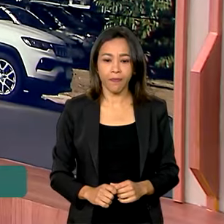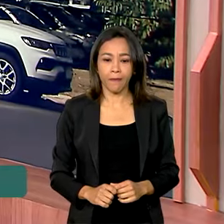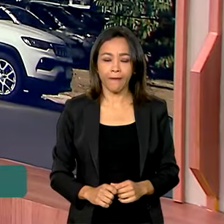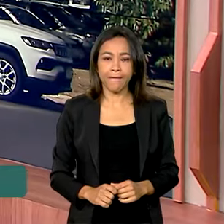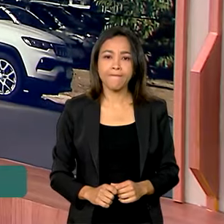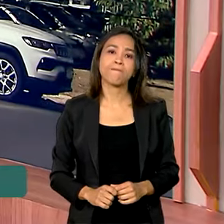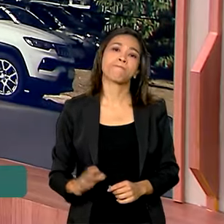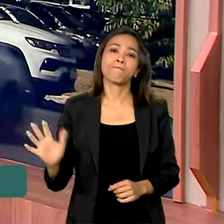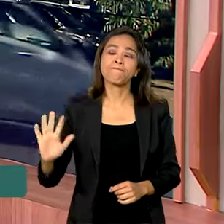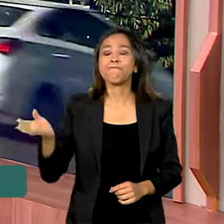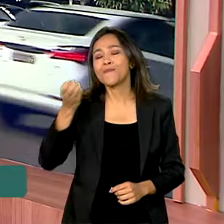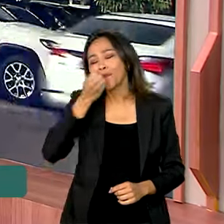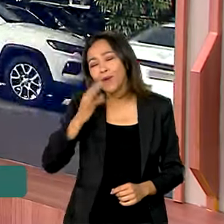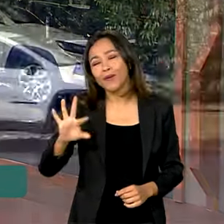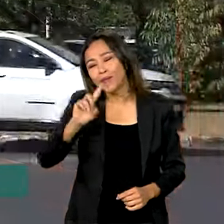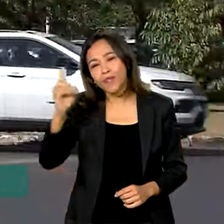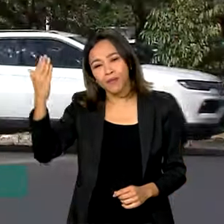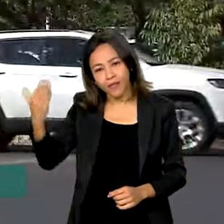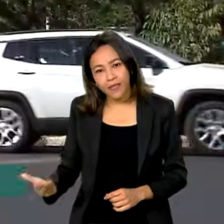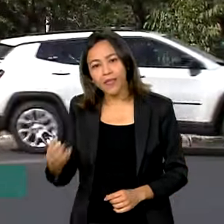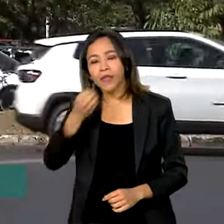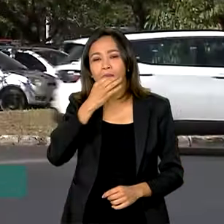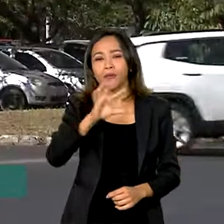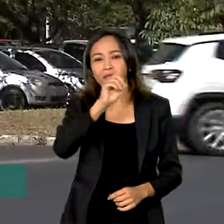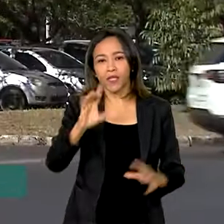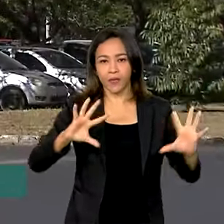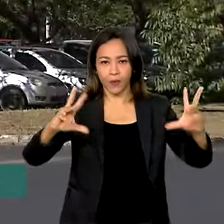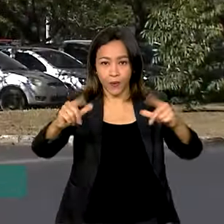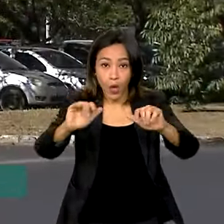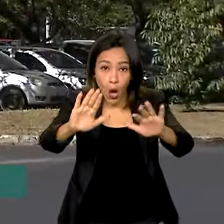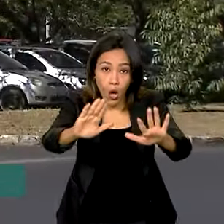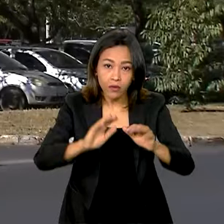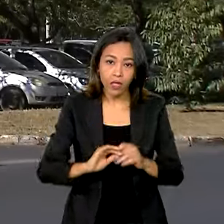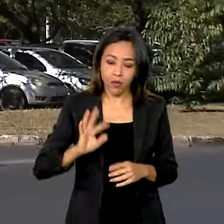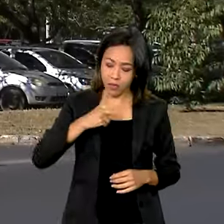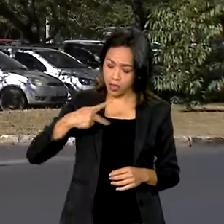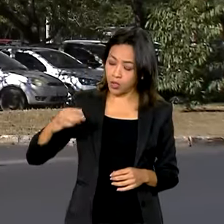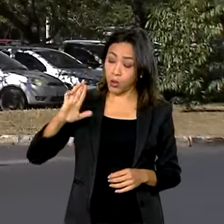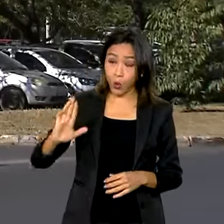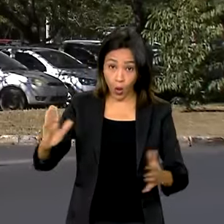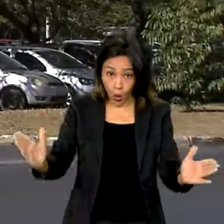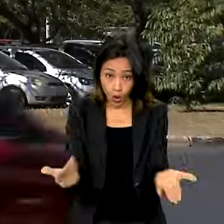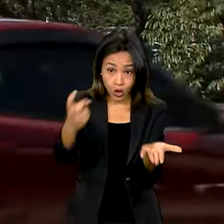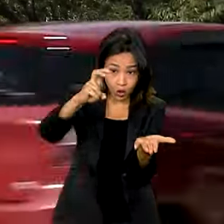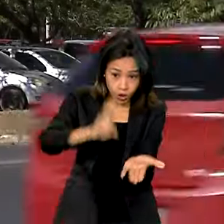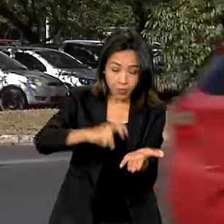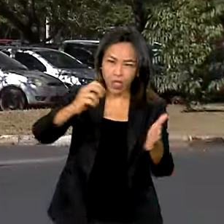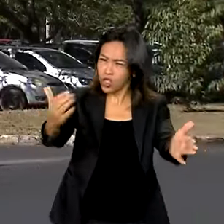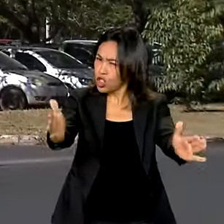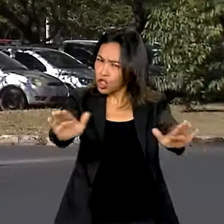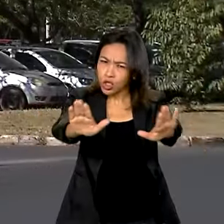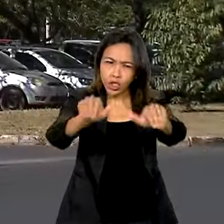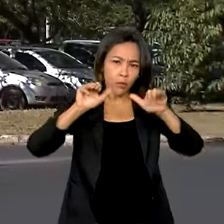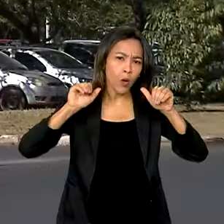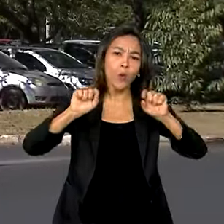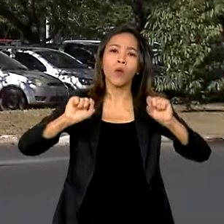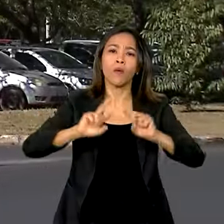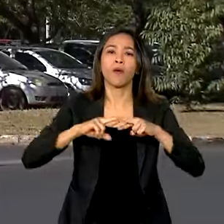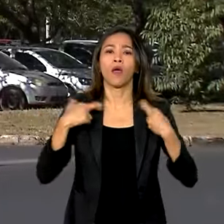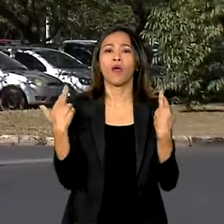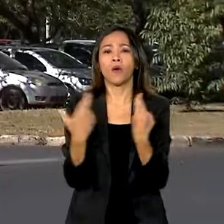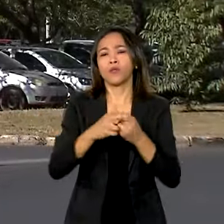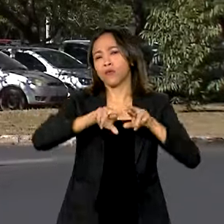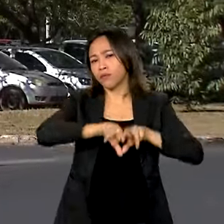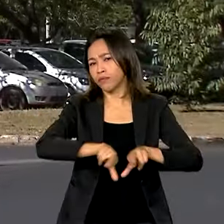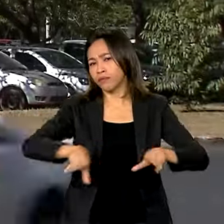Oi, Vanessa. Bom dia para você, bom dia a todos. Olha, o presidente Lula convocou, na manhã de hoje, lá no Palácio do Planalto, uma reunião com vários